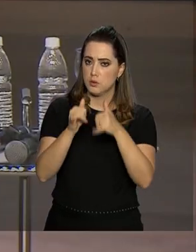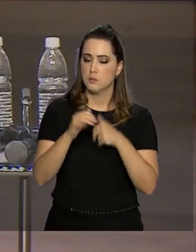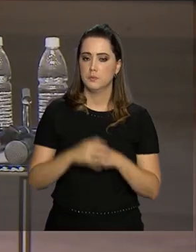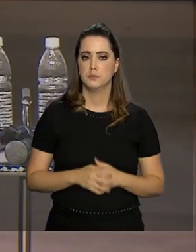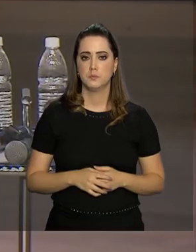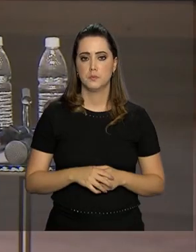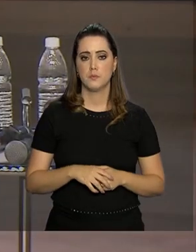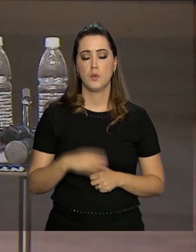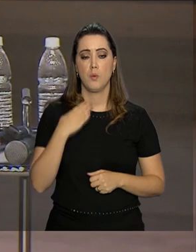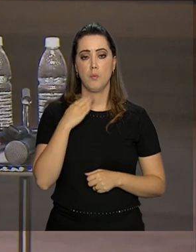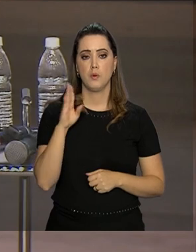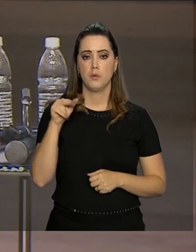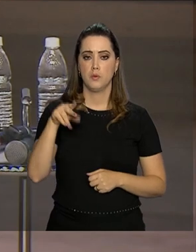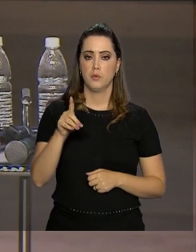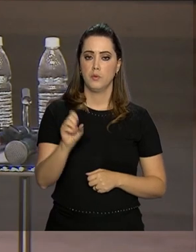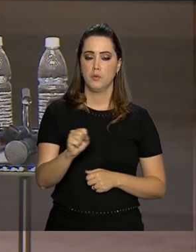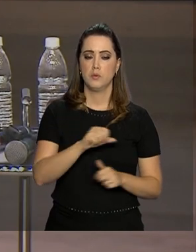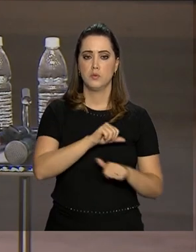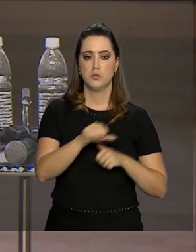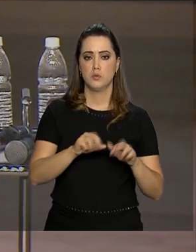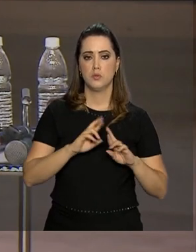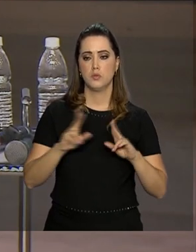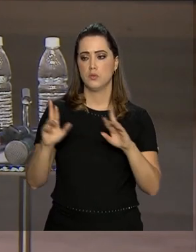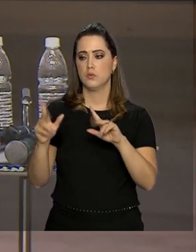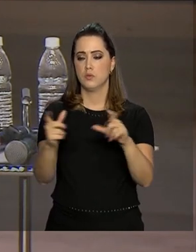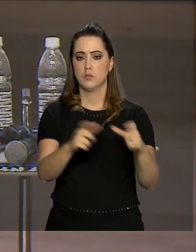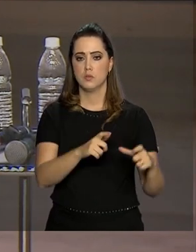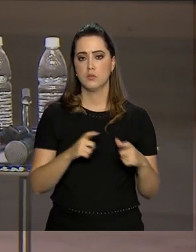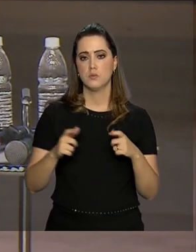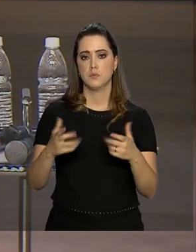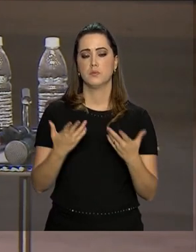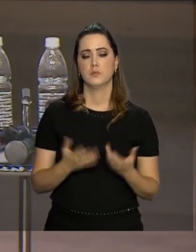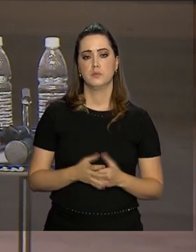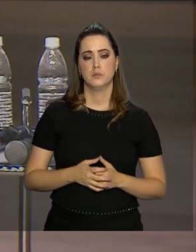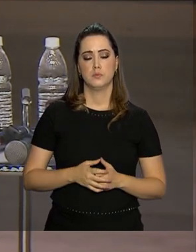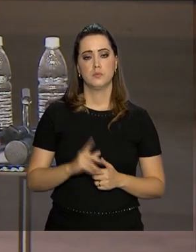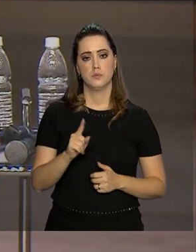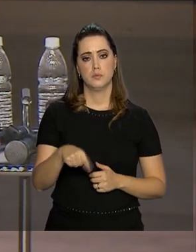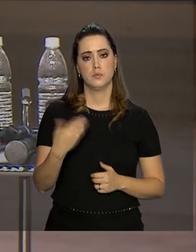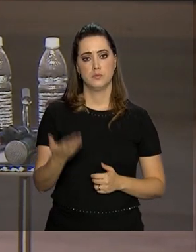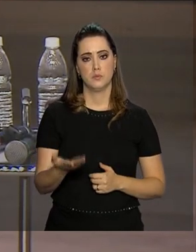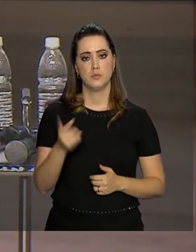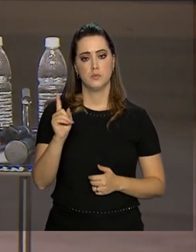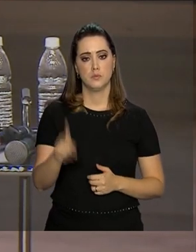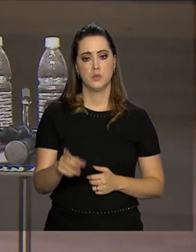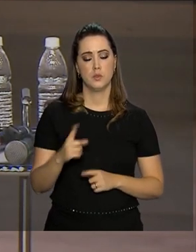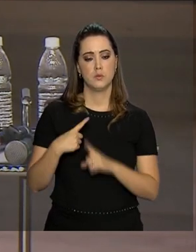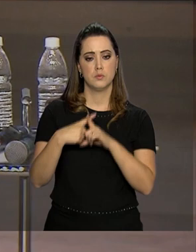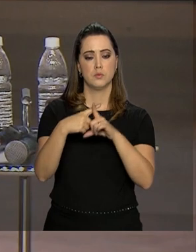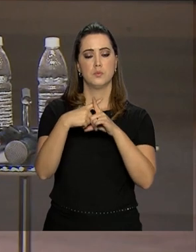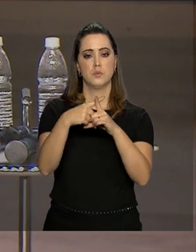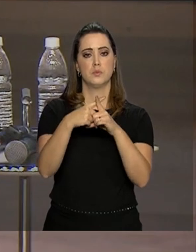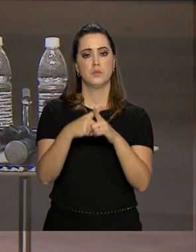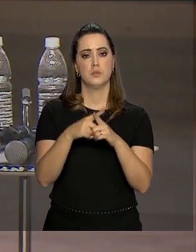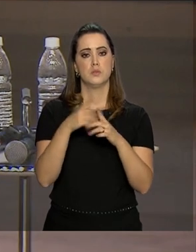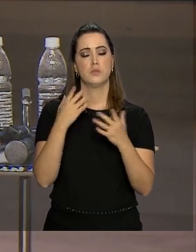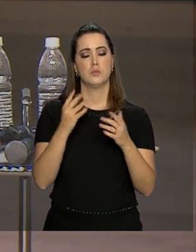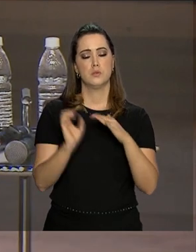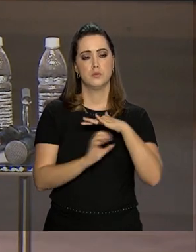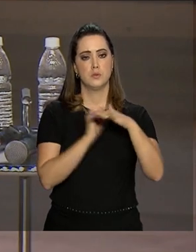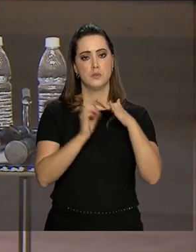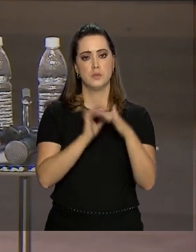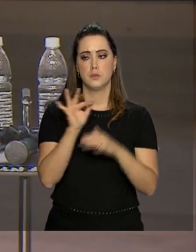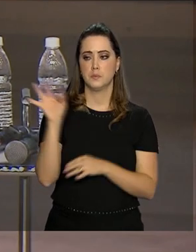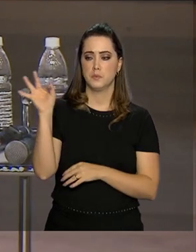transformador do BNDES está em várias dimensões, várias dimensões. E aí é o lado positivo dessas estatais